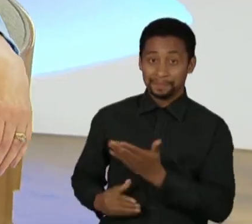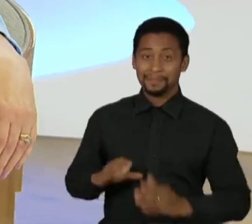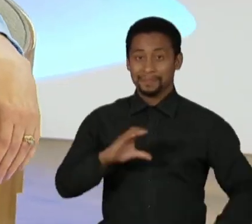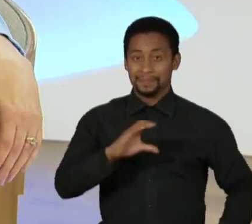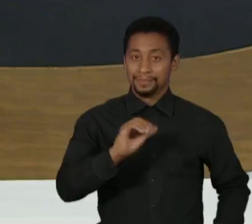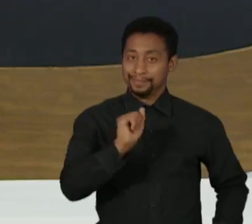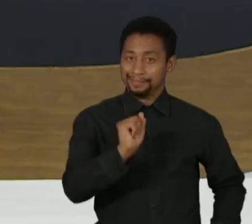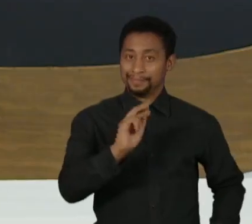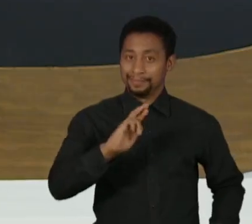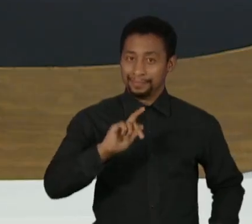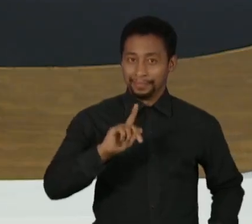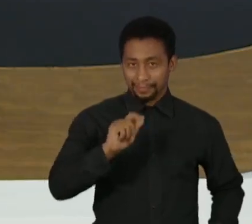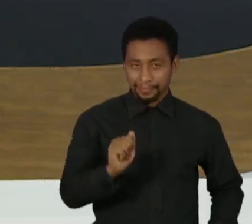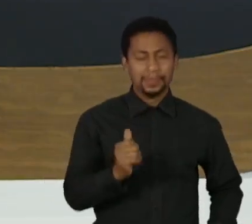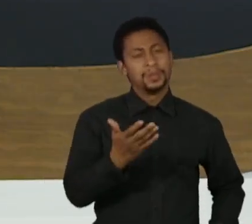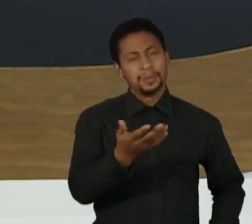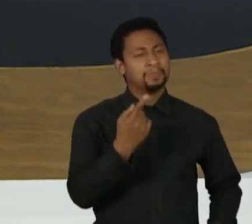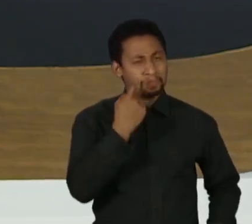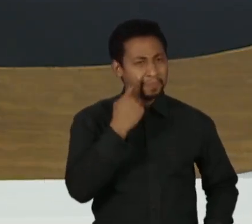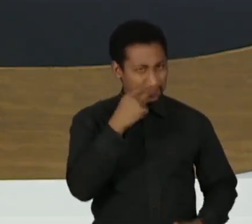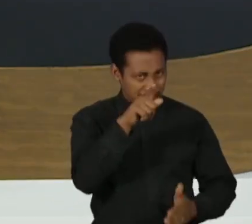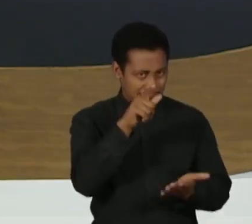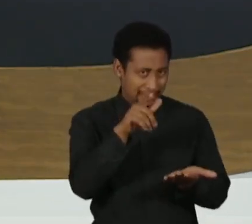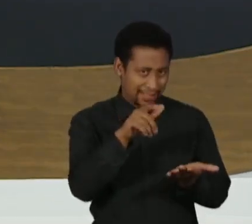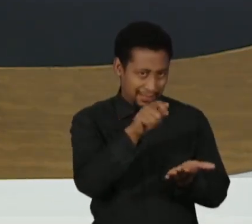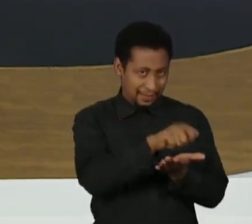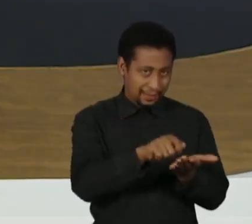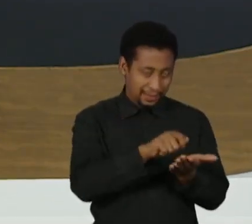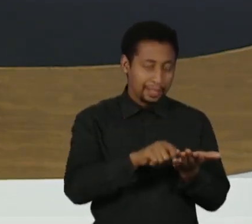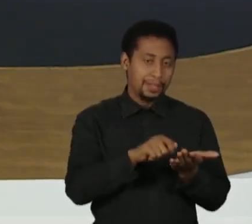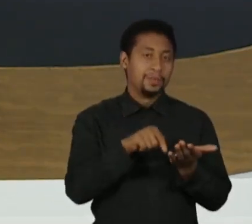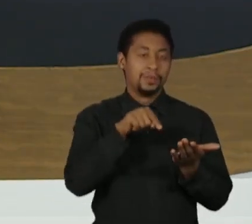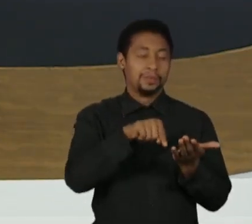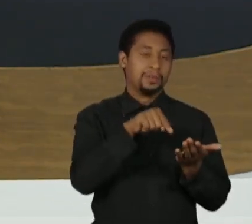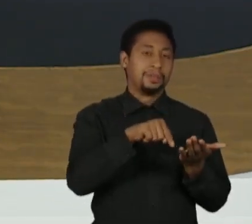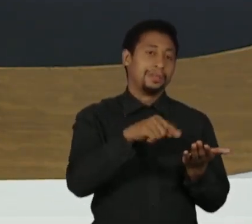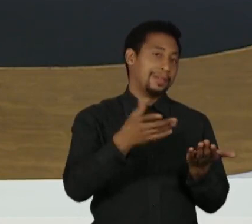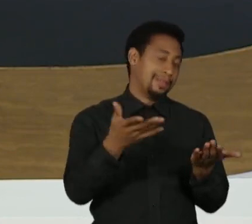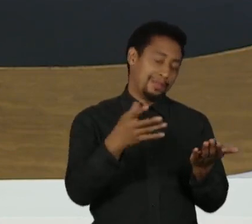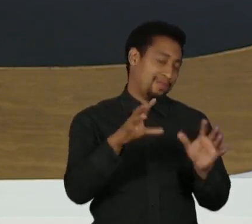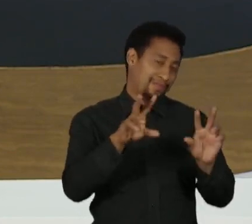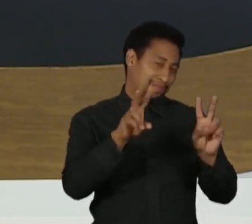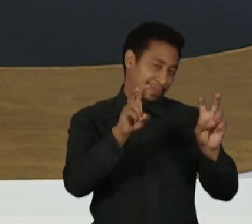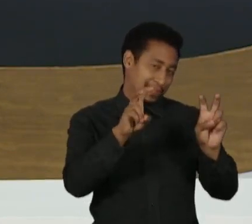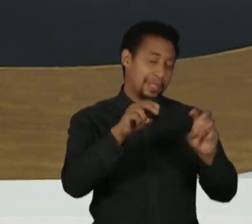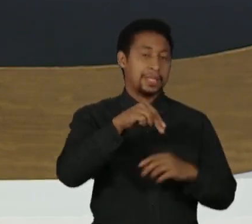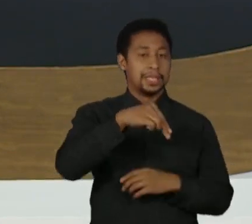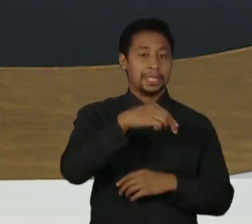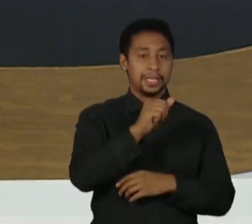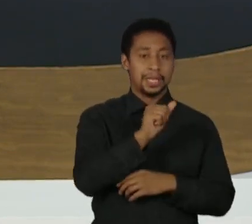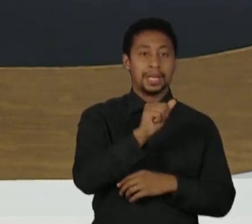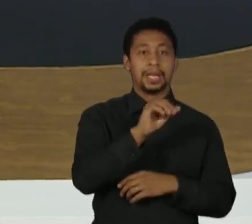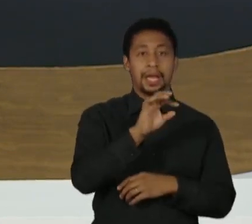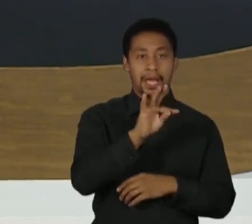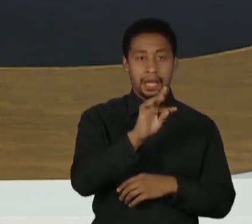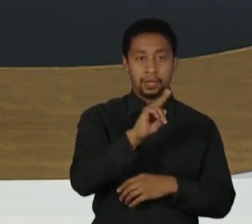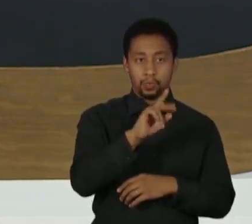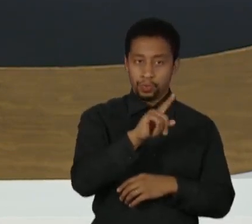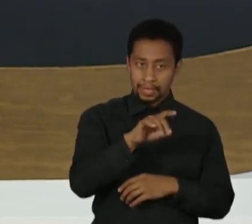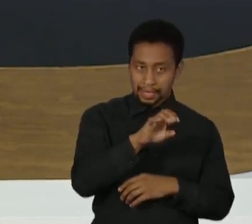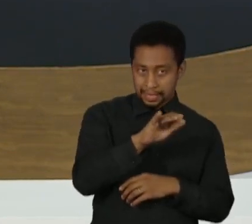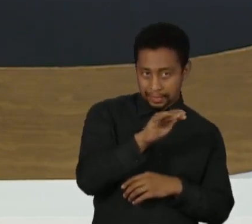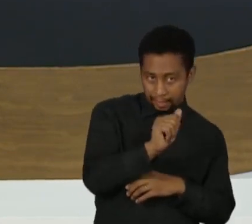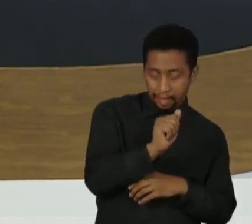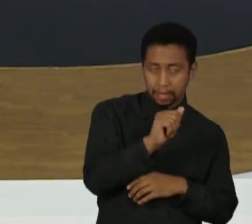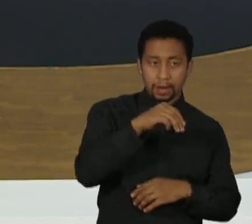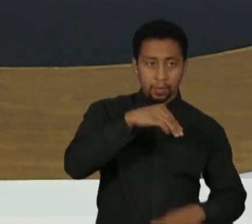Uma das resenhas de A Natureza da Mordida foi escrita pela Gabriela Meyer, nossa colega, colega do Walter na Folha. E ela fala